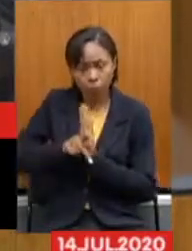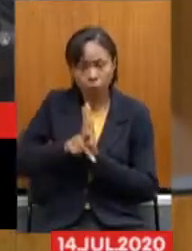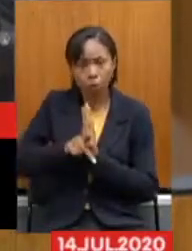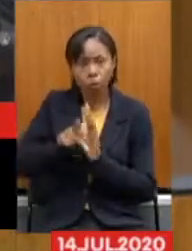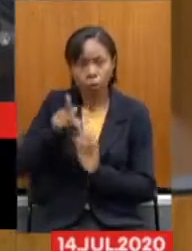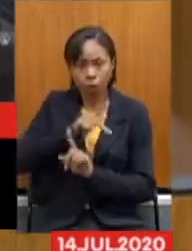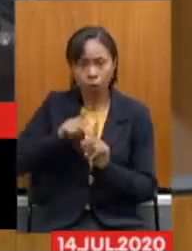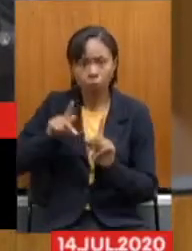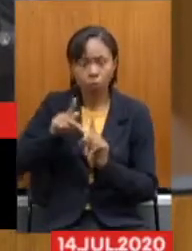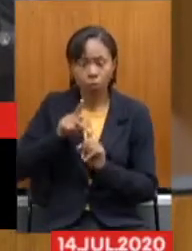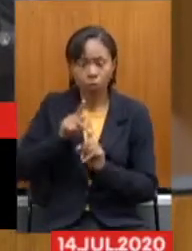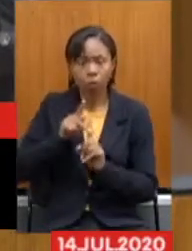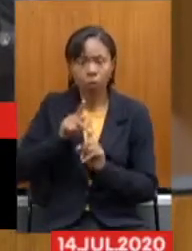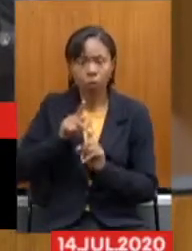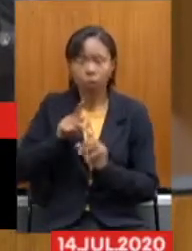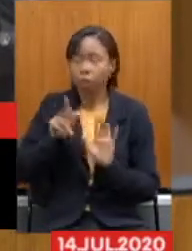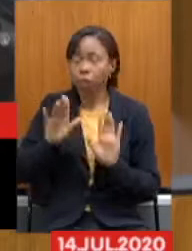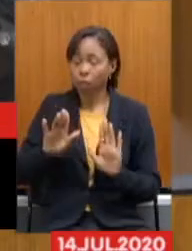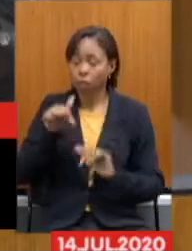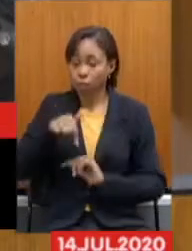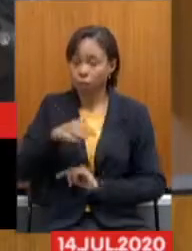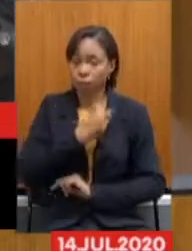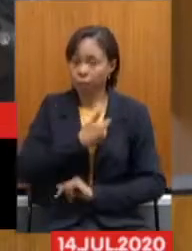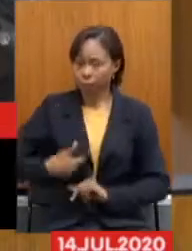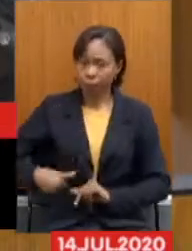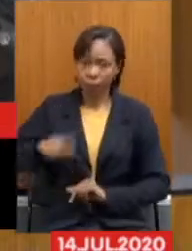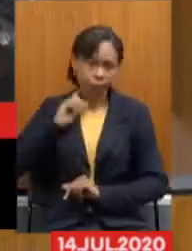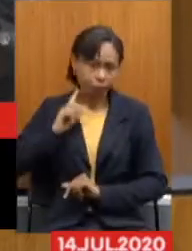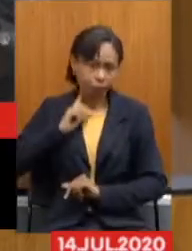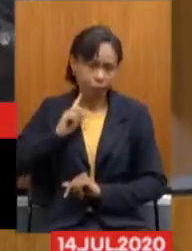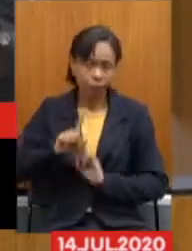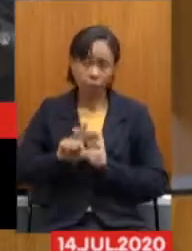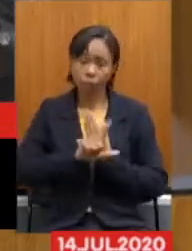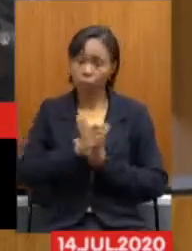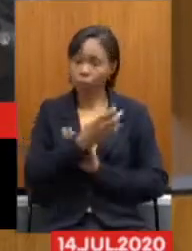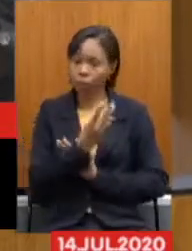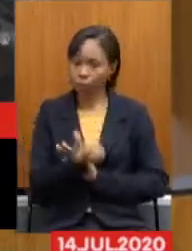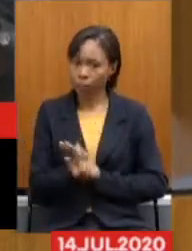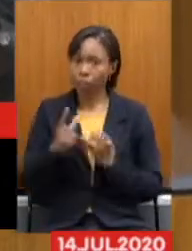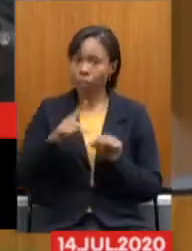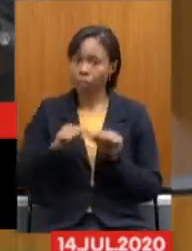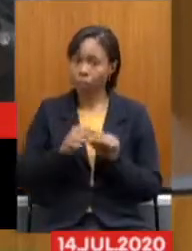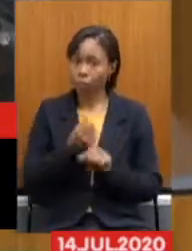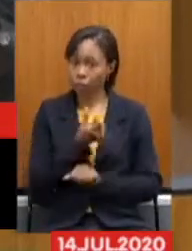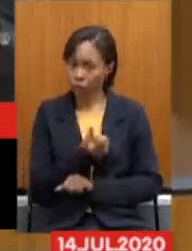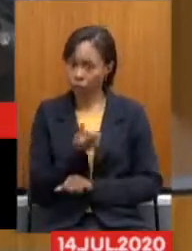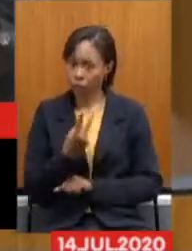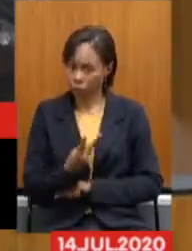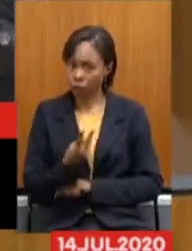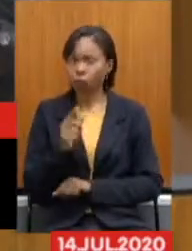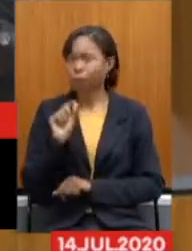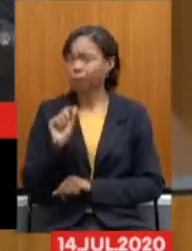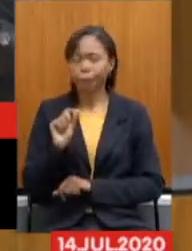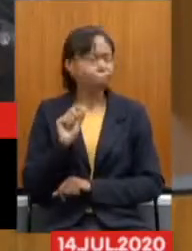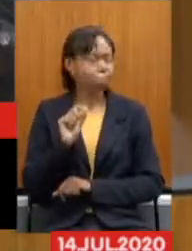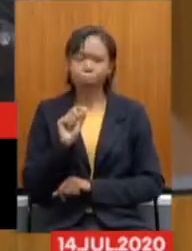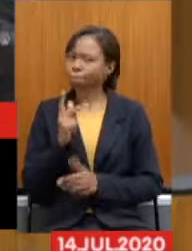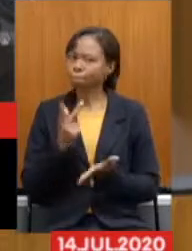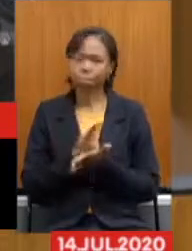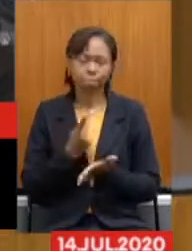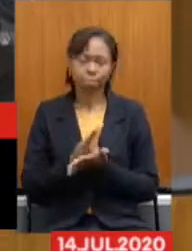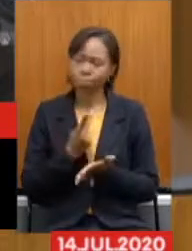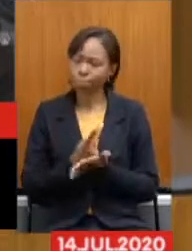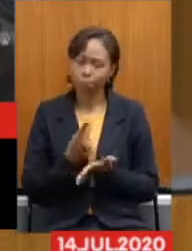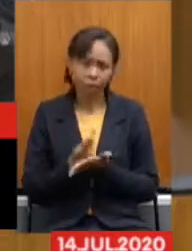Fundo financeiro Do Estado De Minas Gerais Previsto No projeto De lei 46 Artigo 62 É inapropriado A